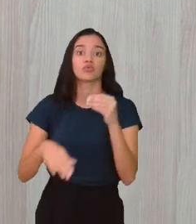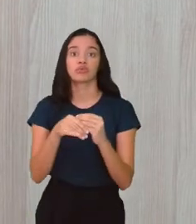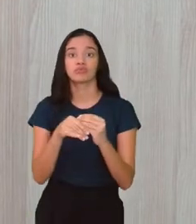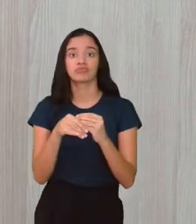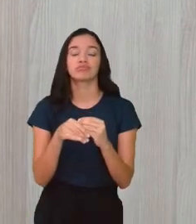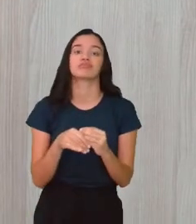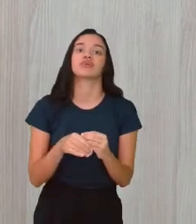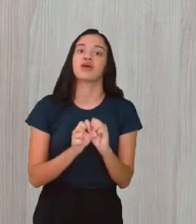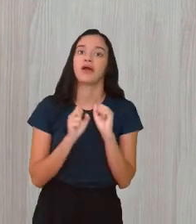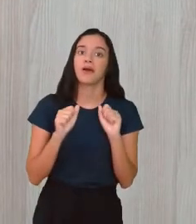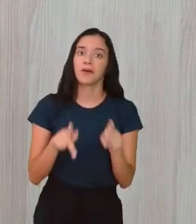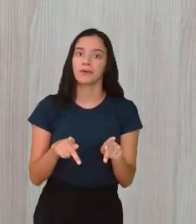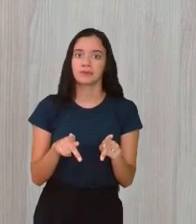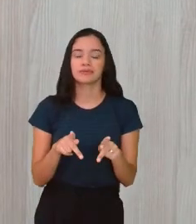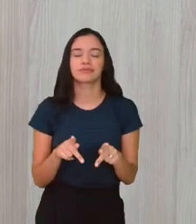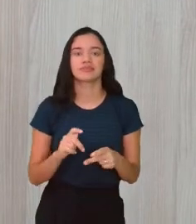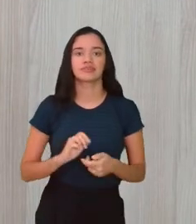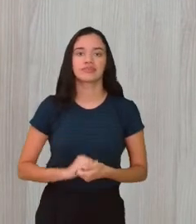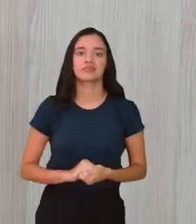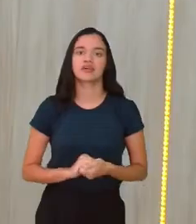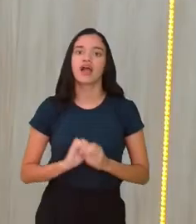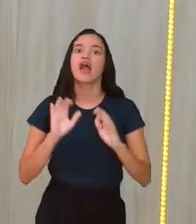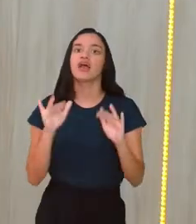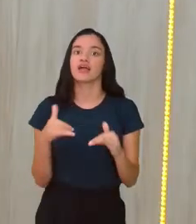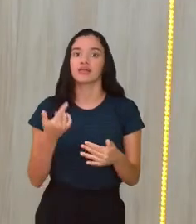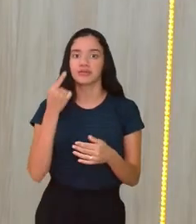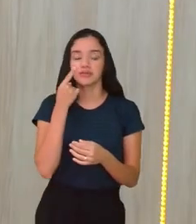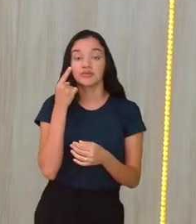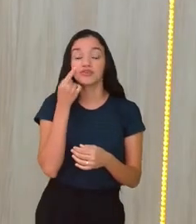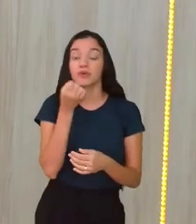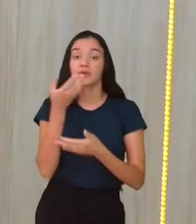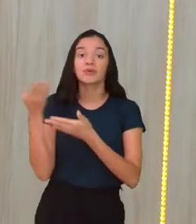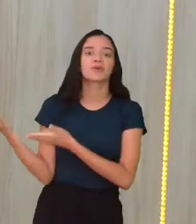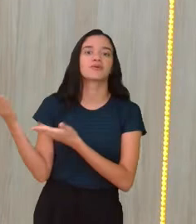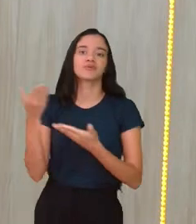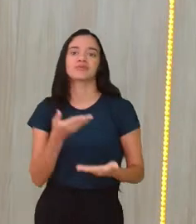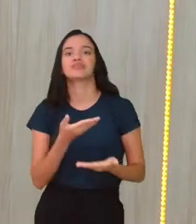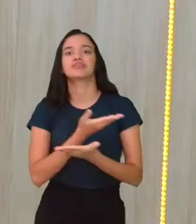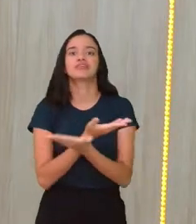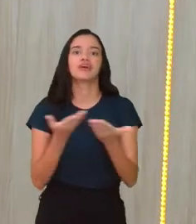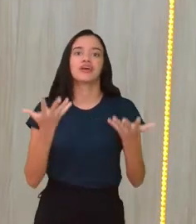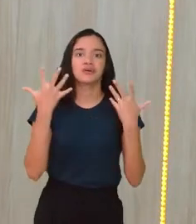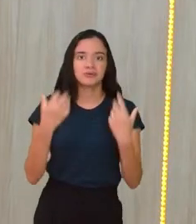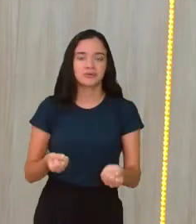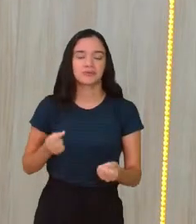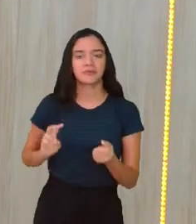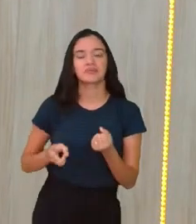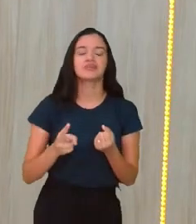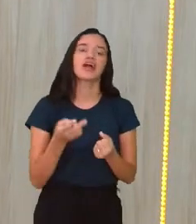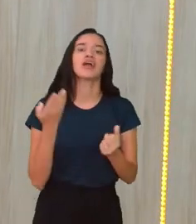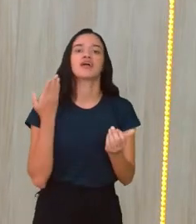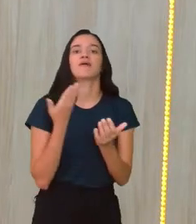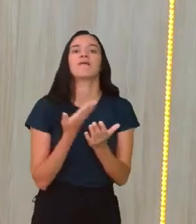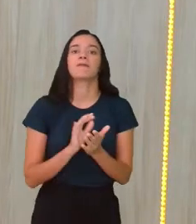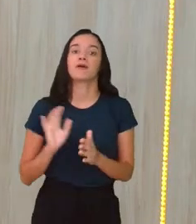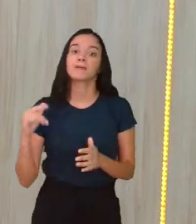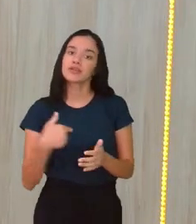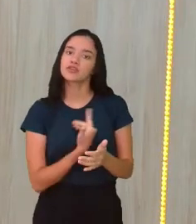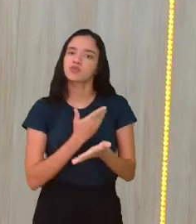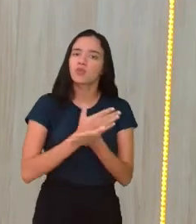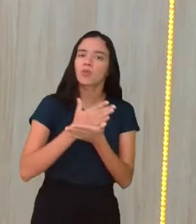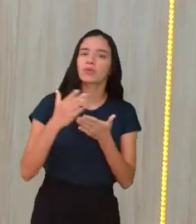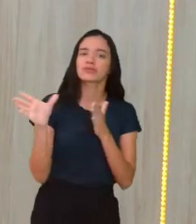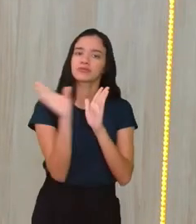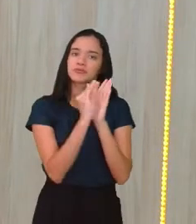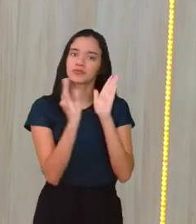mais, tá, com esse segmento. Então, é isso. O convite já está feito e vamos embora pra gente começar